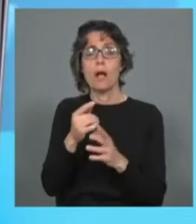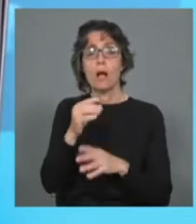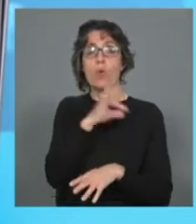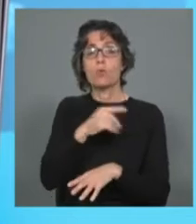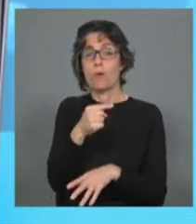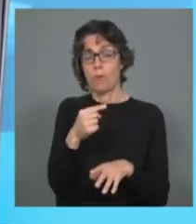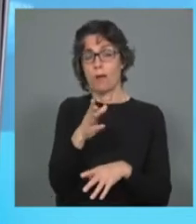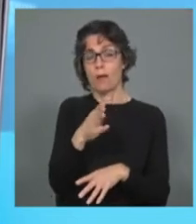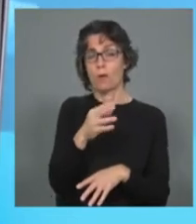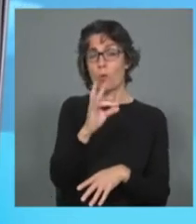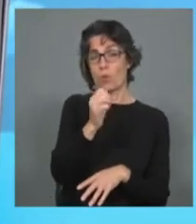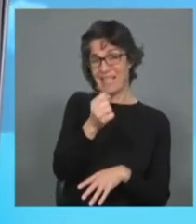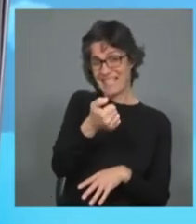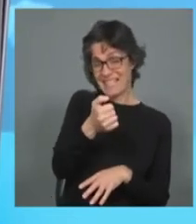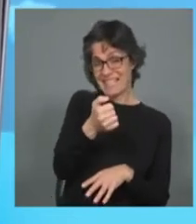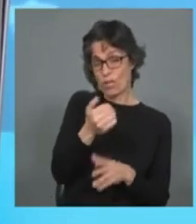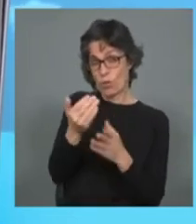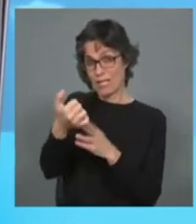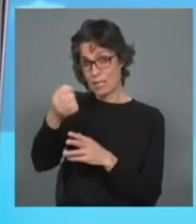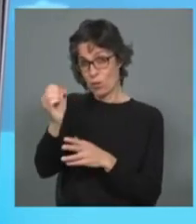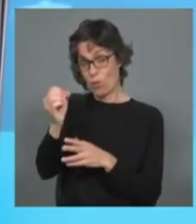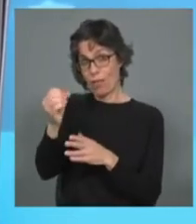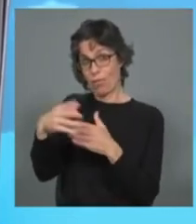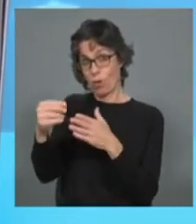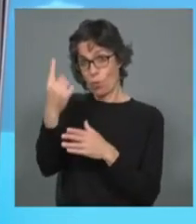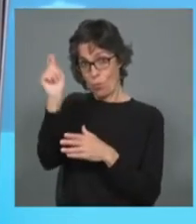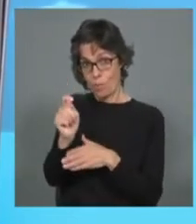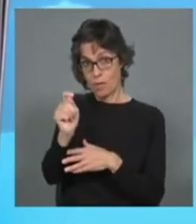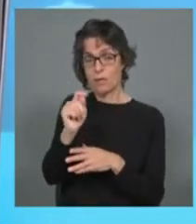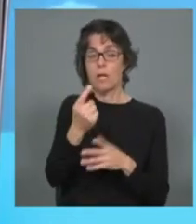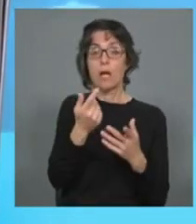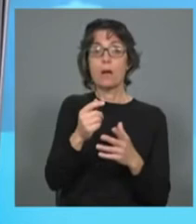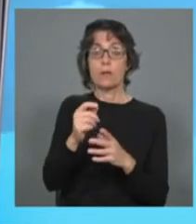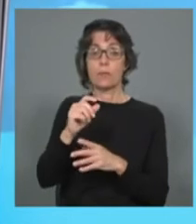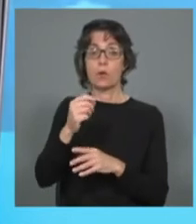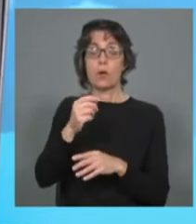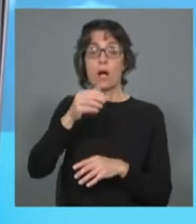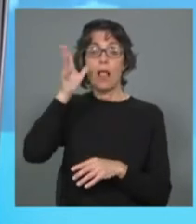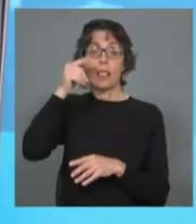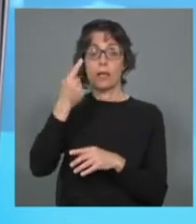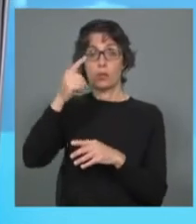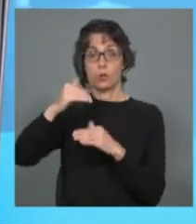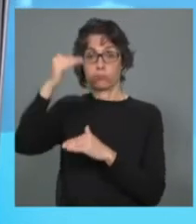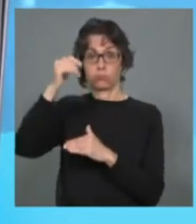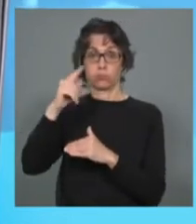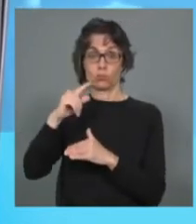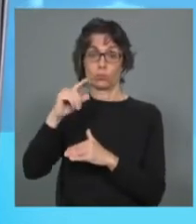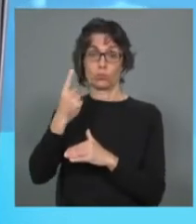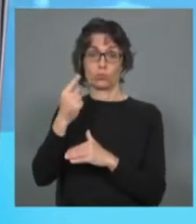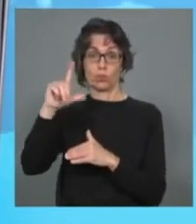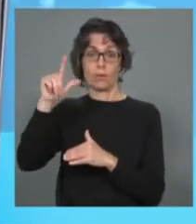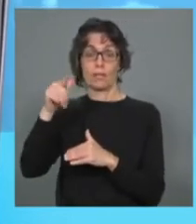50 dólares por mês, e um litro de leite custa 5 dólares, portanto percebemos facilmente que não